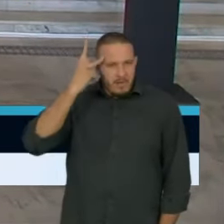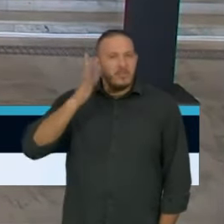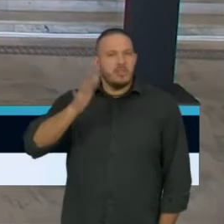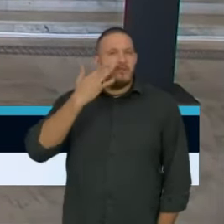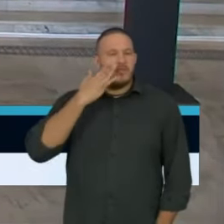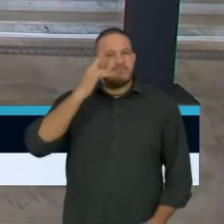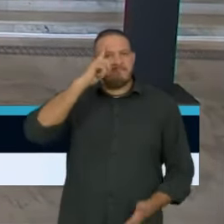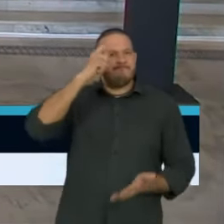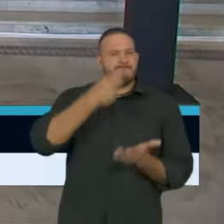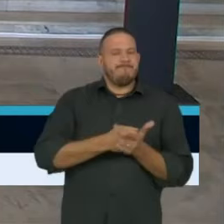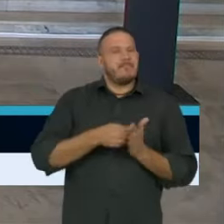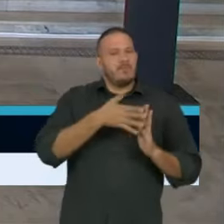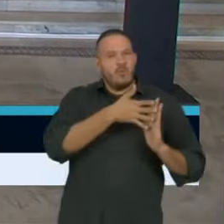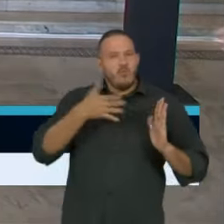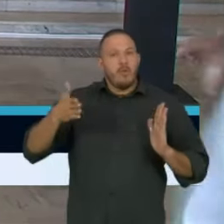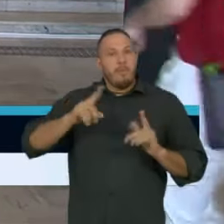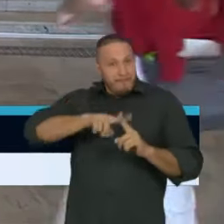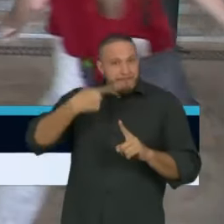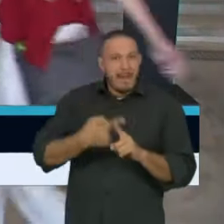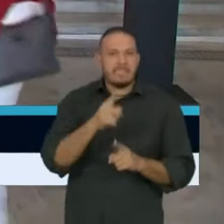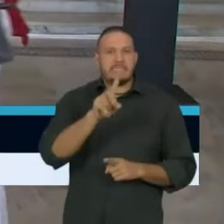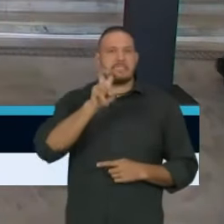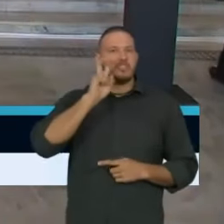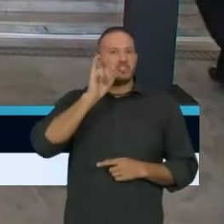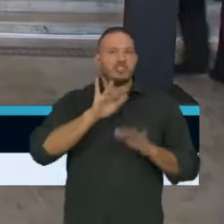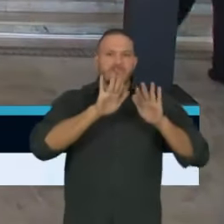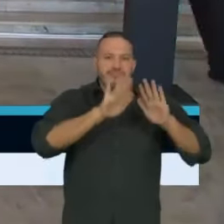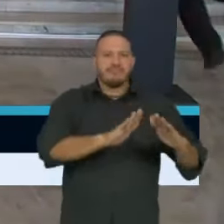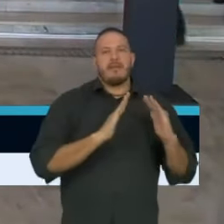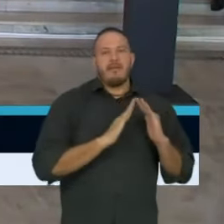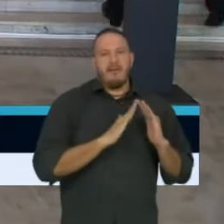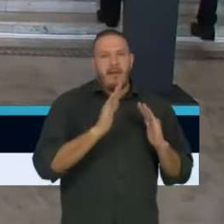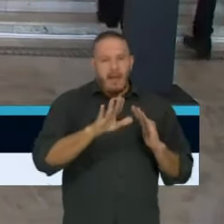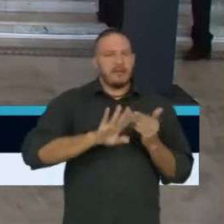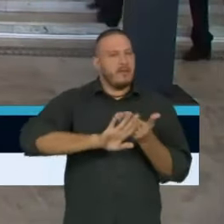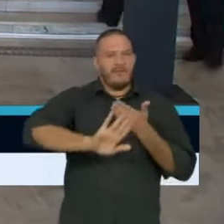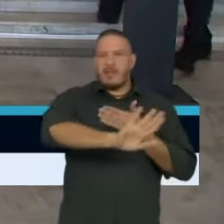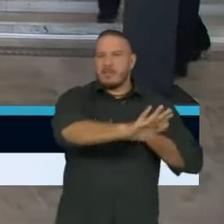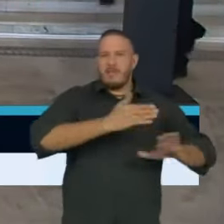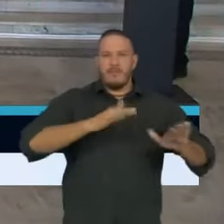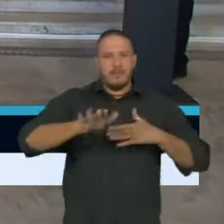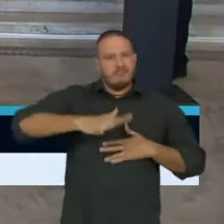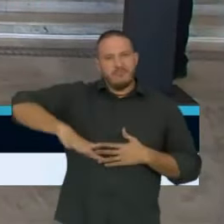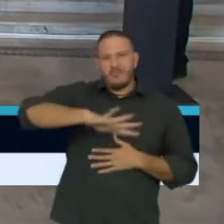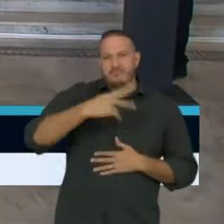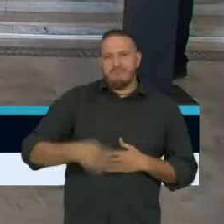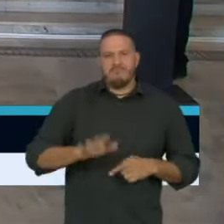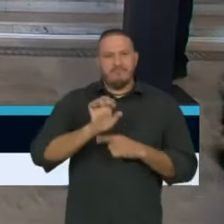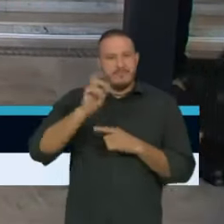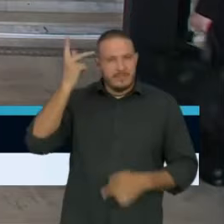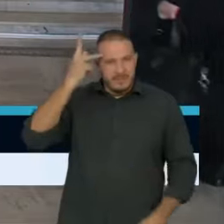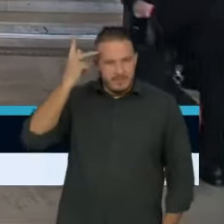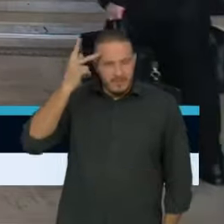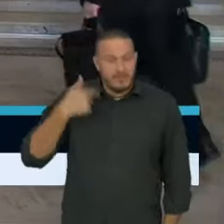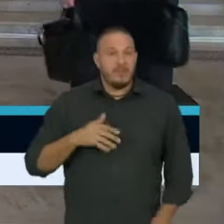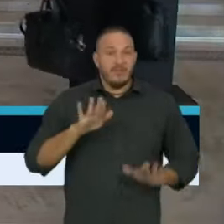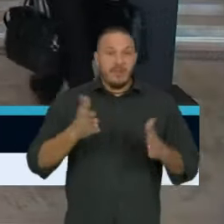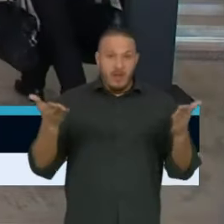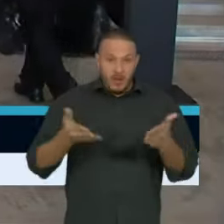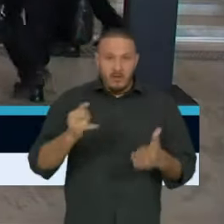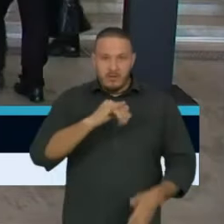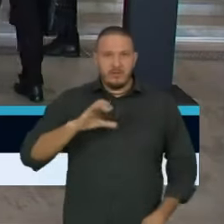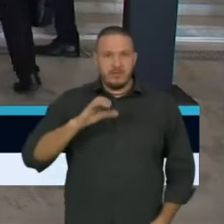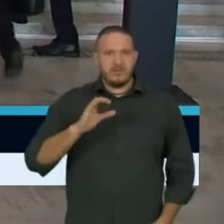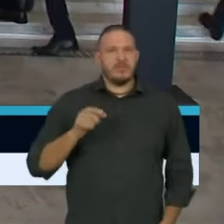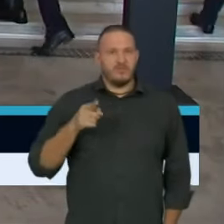decretada a prorrogação de mais 15 dias de quarentena de afastamento social em todo o estado de São Paulo. Fique agora com